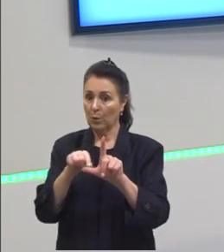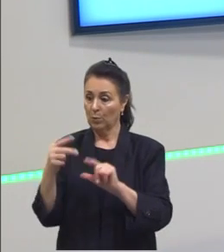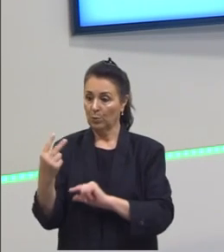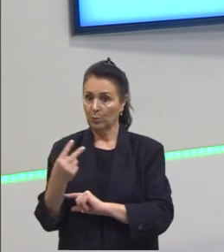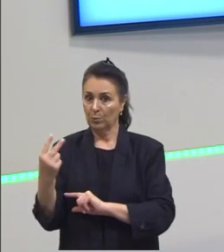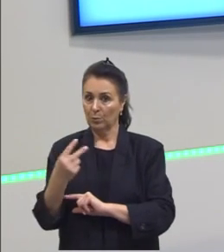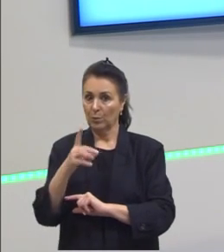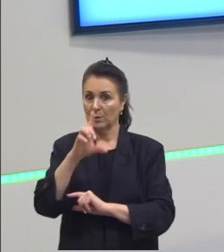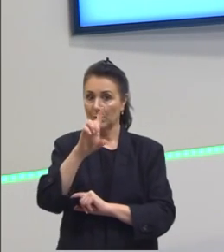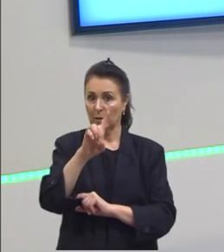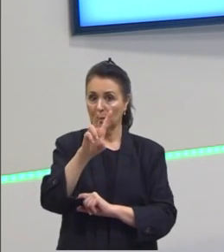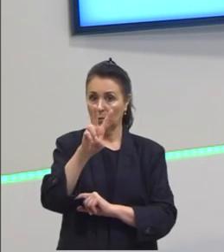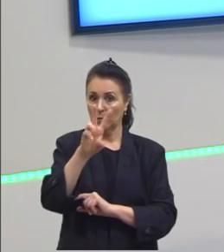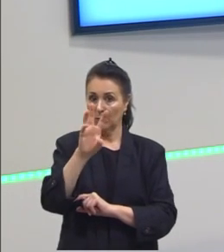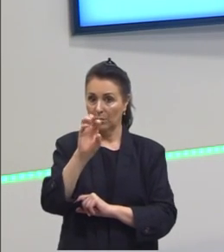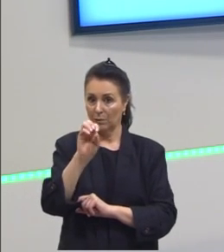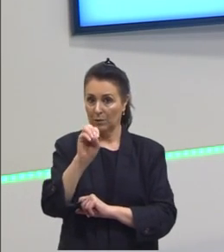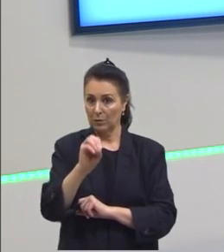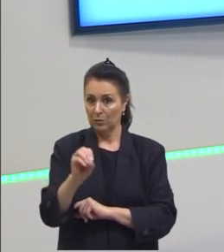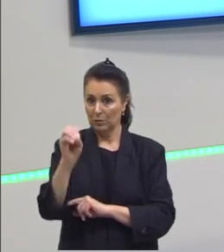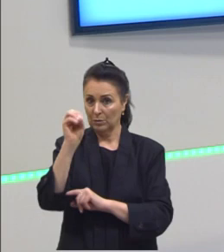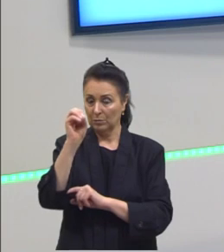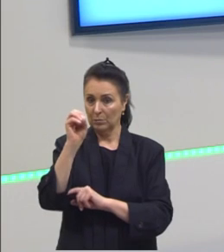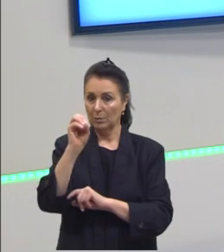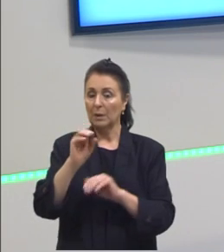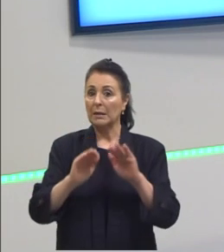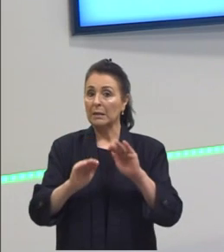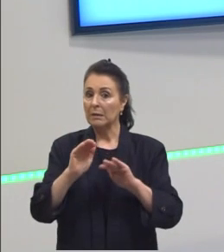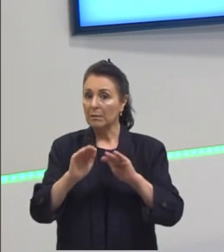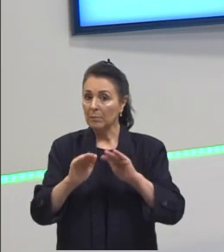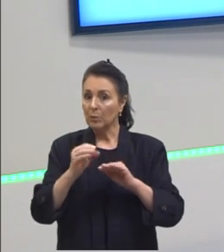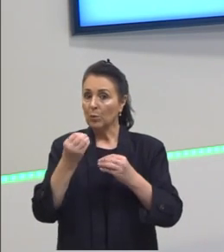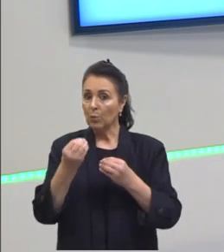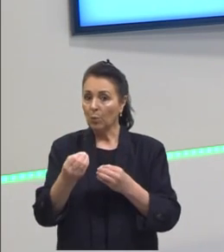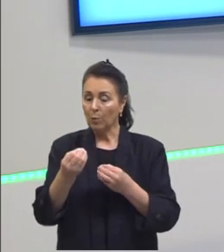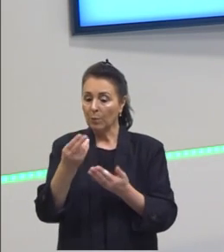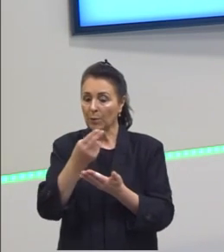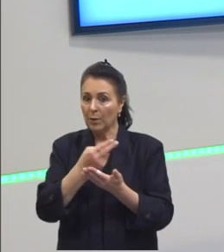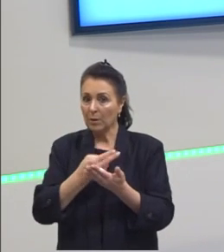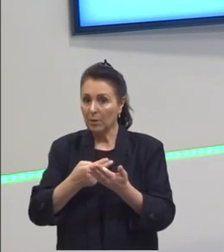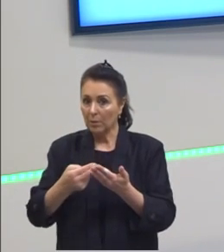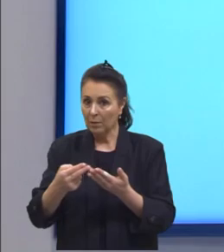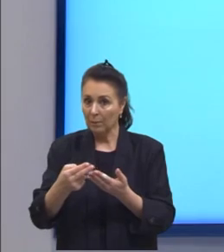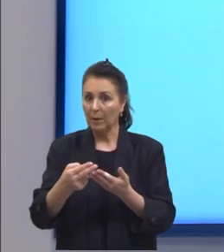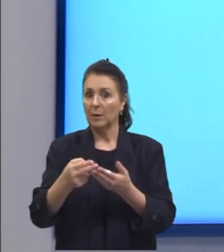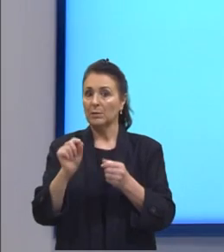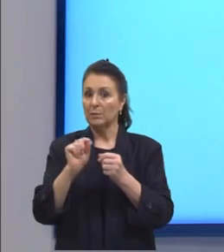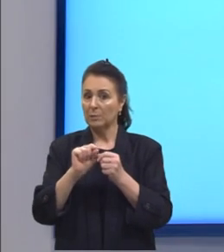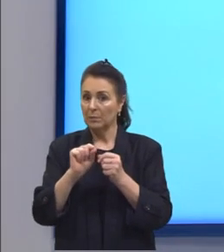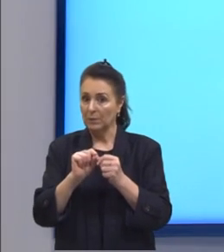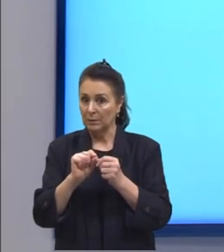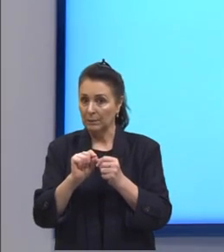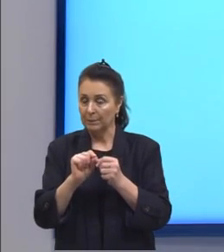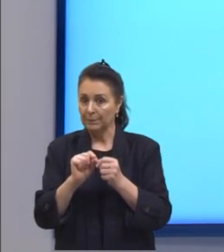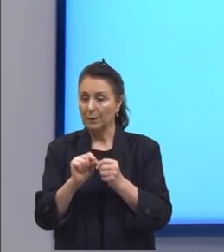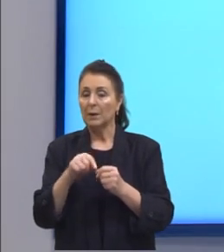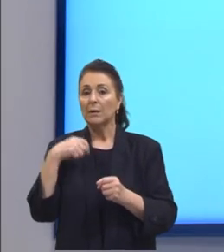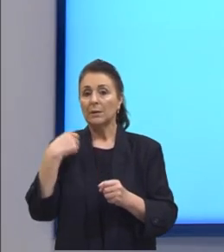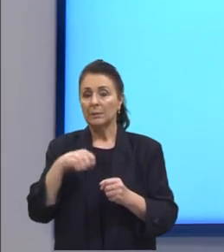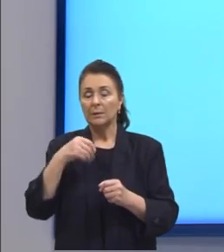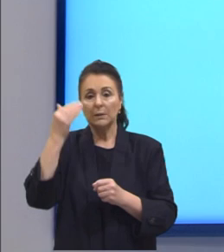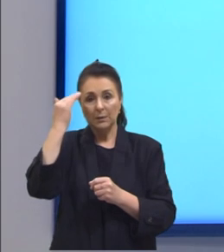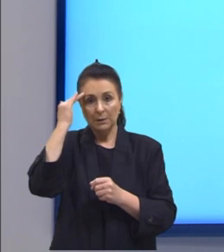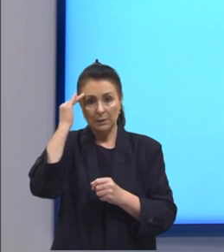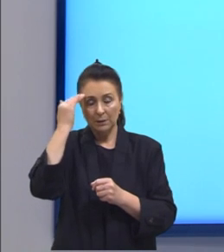é de 120 graus mas depende da forma como essa figura foi registrada né o que nós precisamos